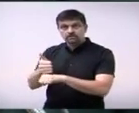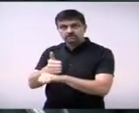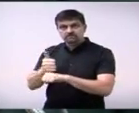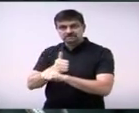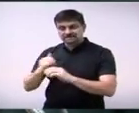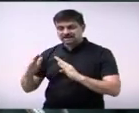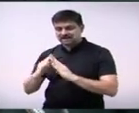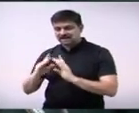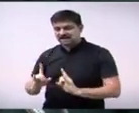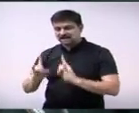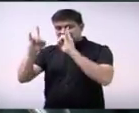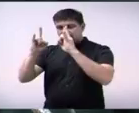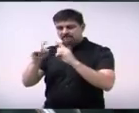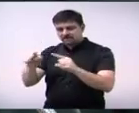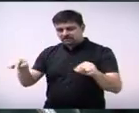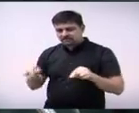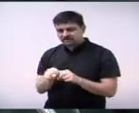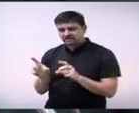pelo transcurso de seu dia.